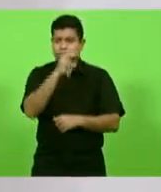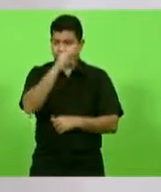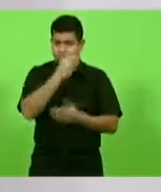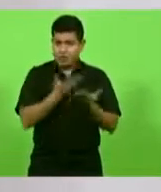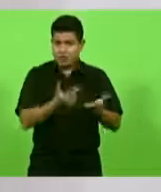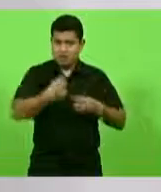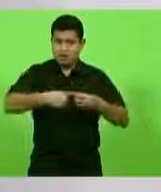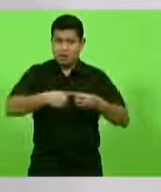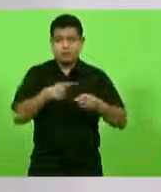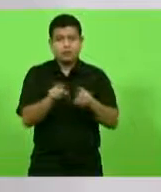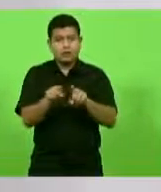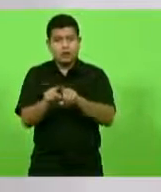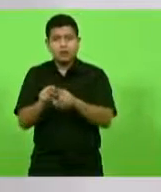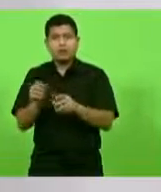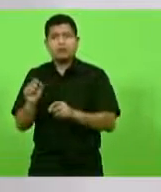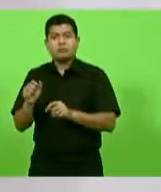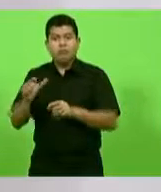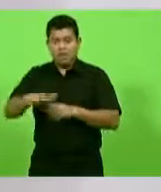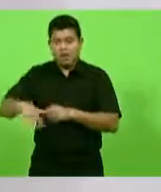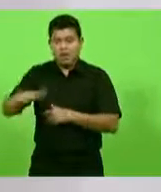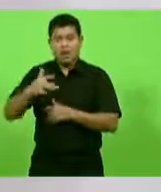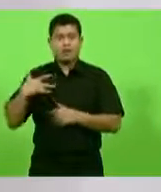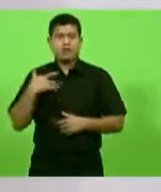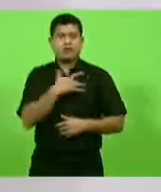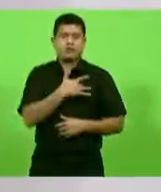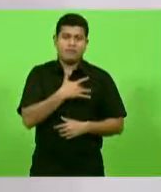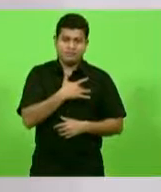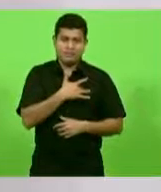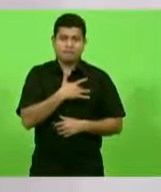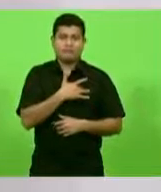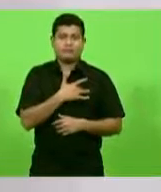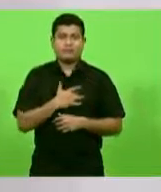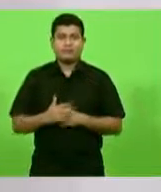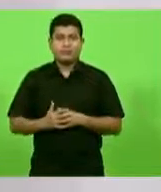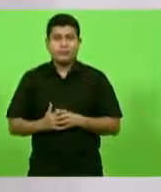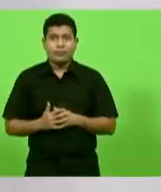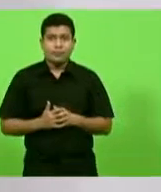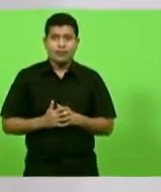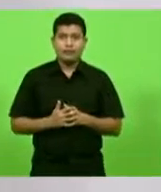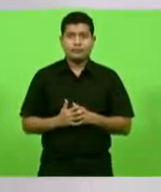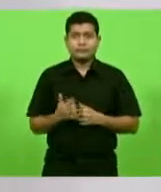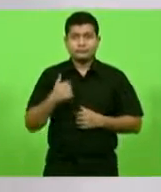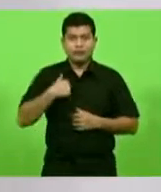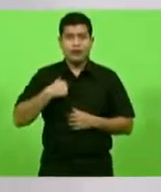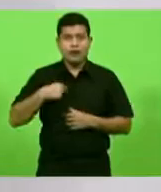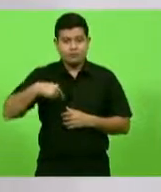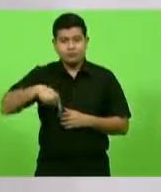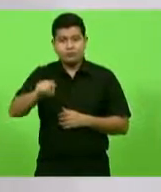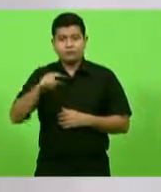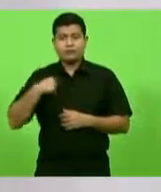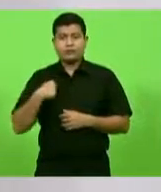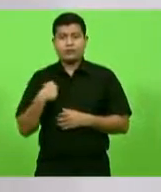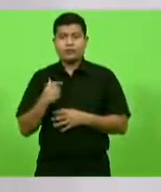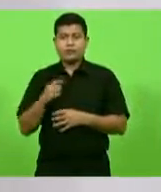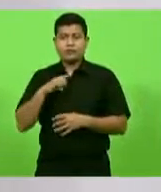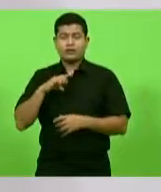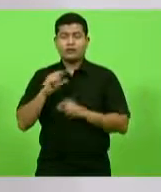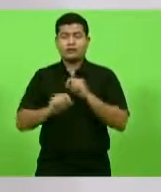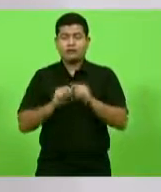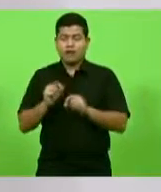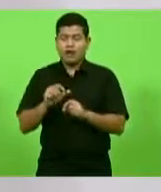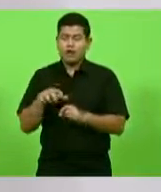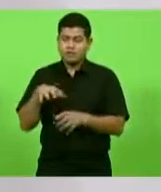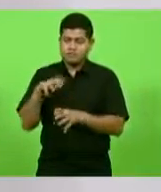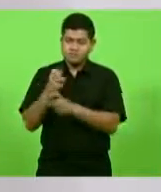gestão da saúde. Estivemos lá quando foram aumentados os números de eleitos do hospital, inclusive